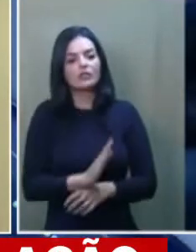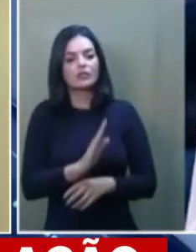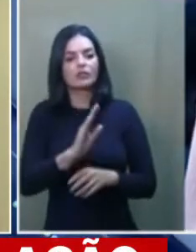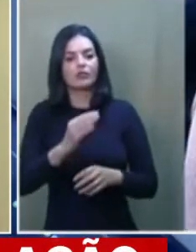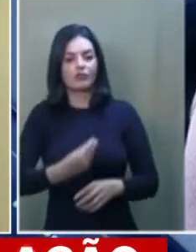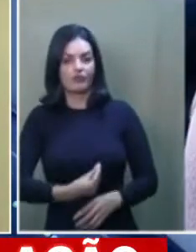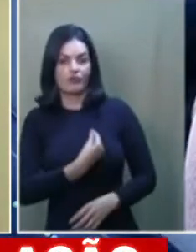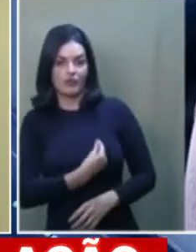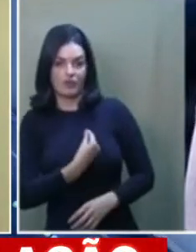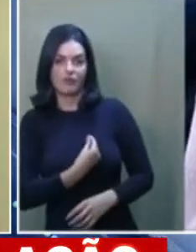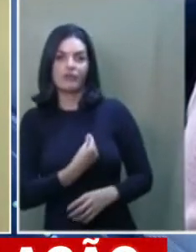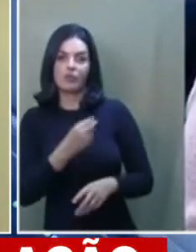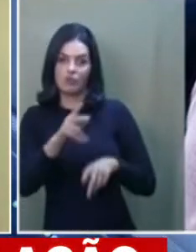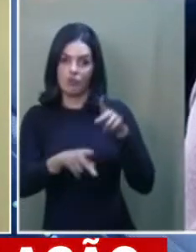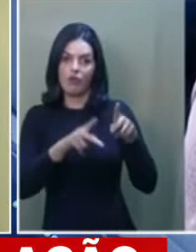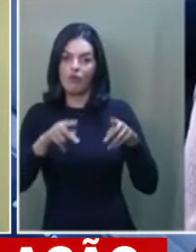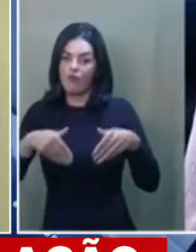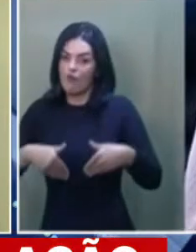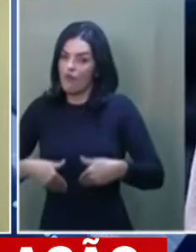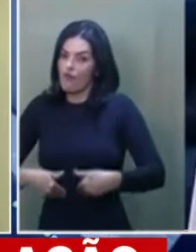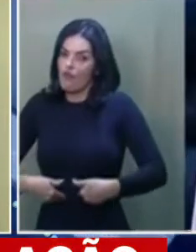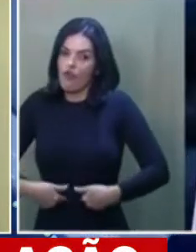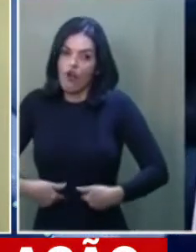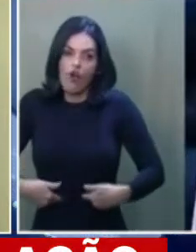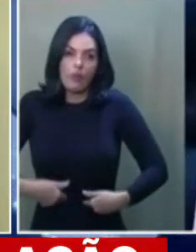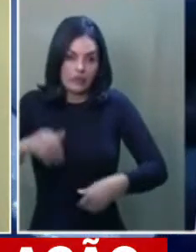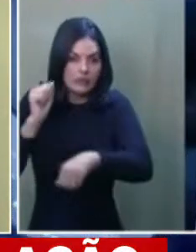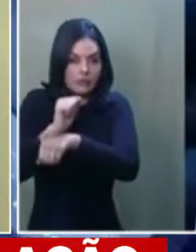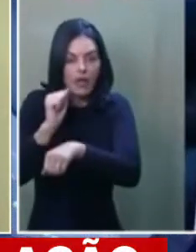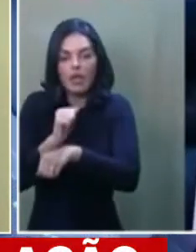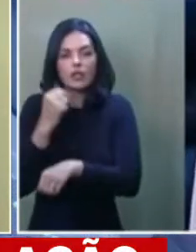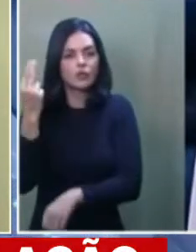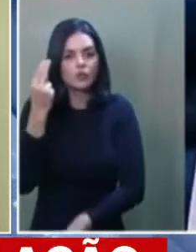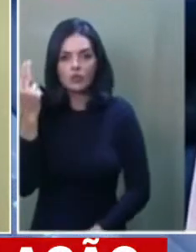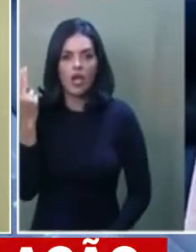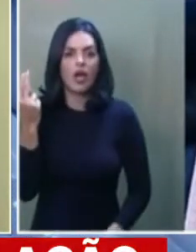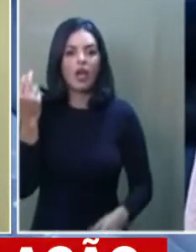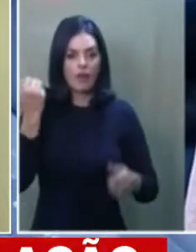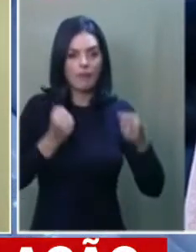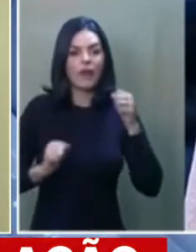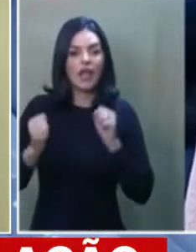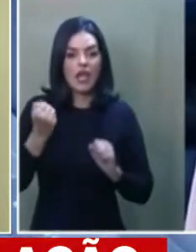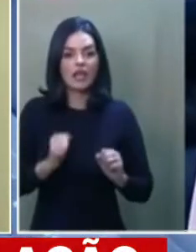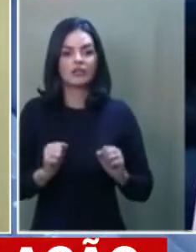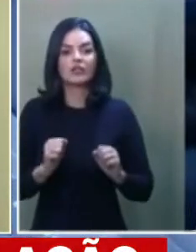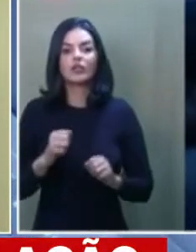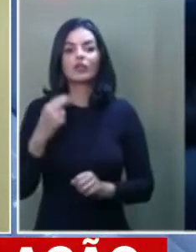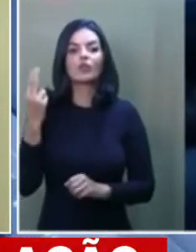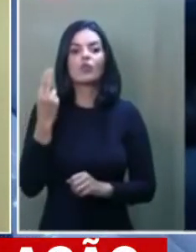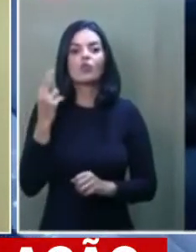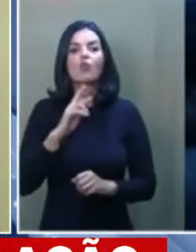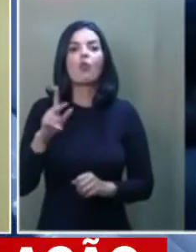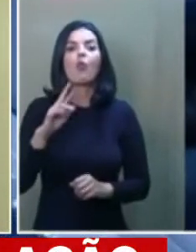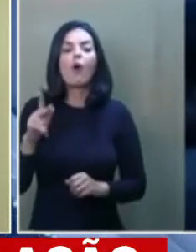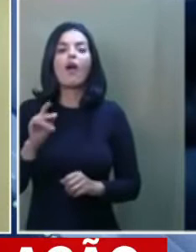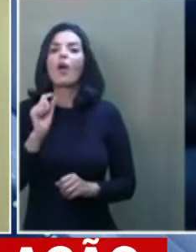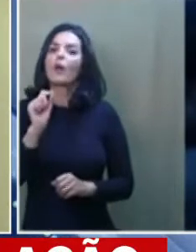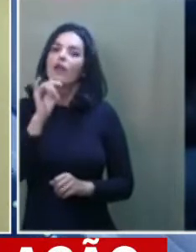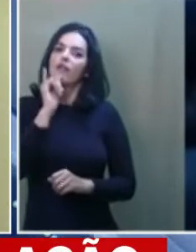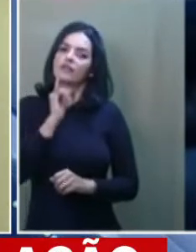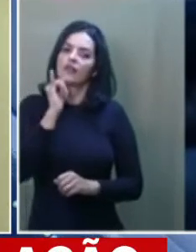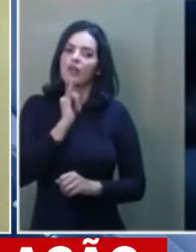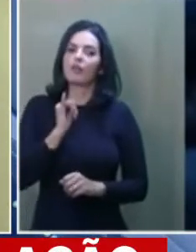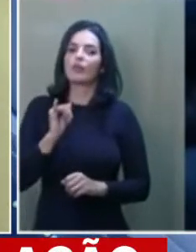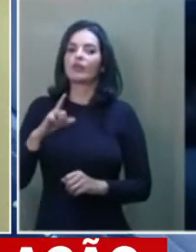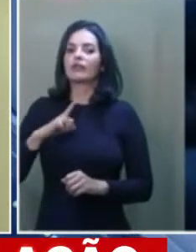e da não recomposição dos salários. Senador, na sua avaliação, justificativa do estado de emergência é plausível? Faz sentido?